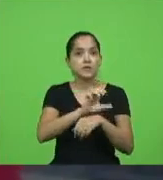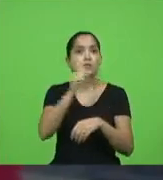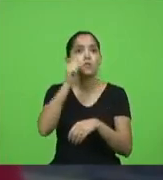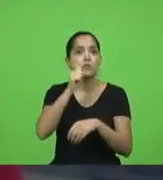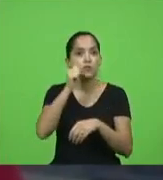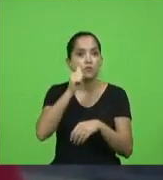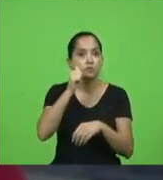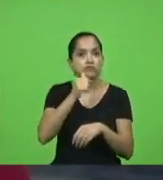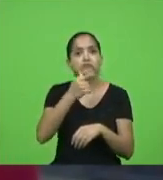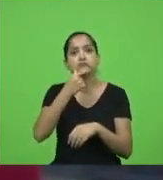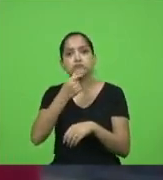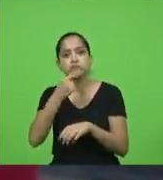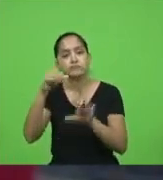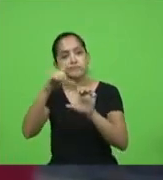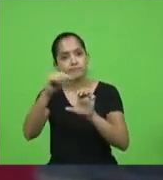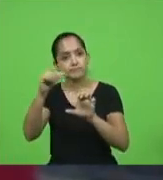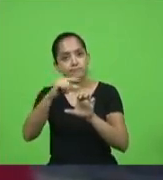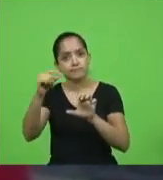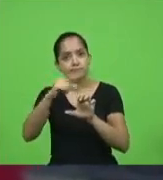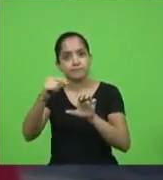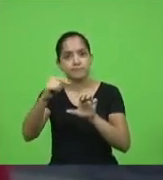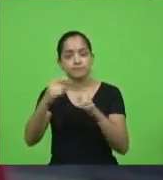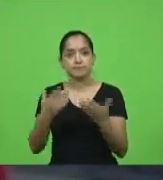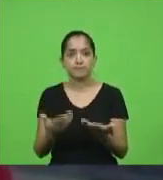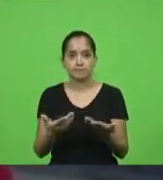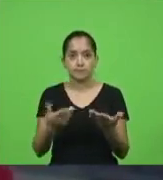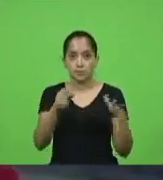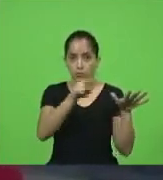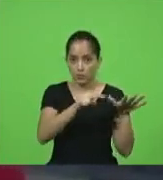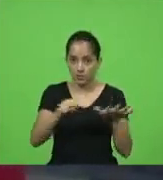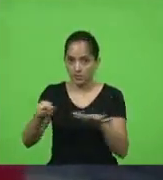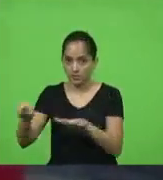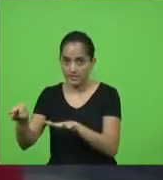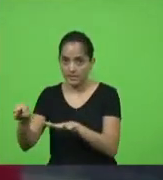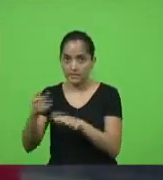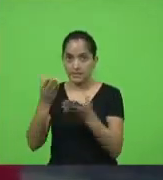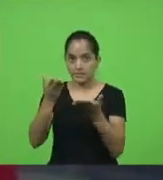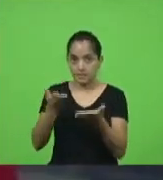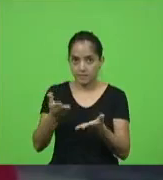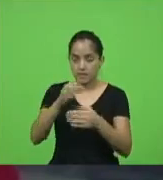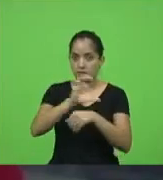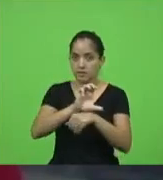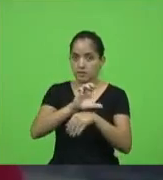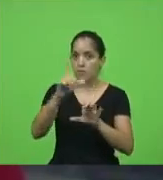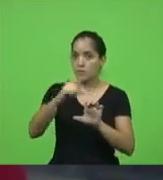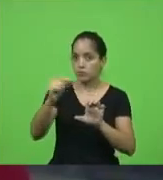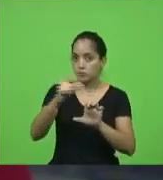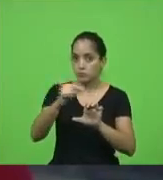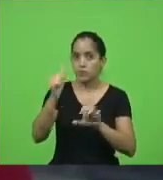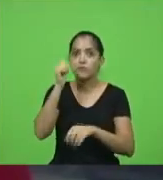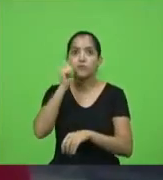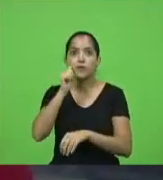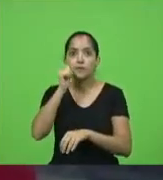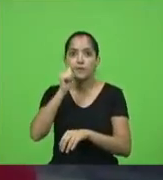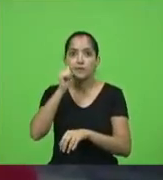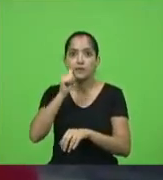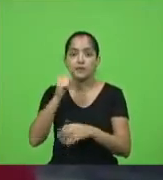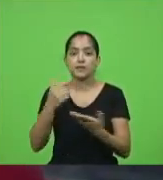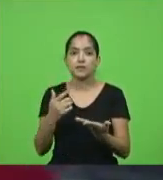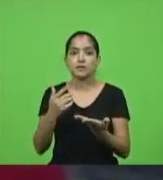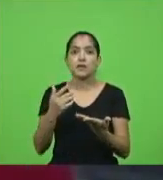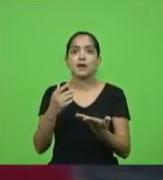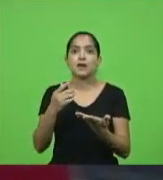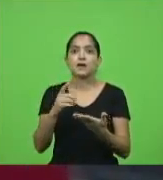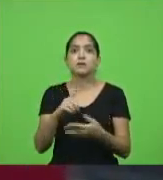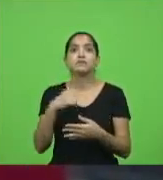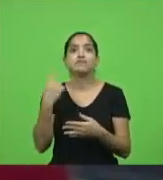homens empreendedores por meio da semana a estadual do empreendedorismo feminino nosso estado